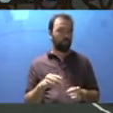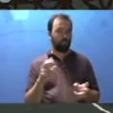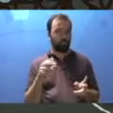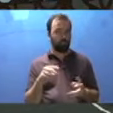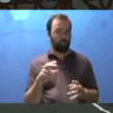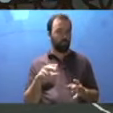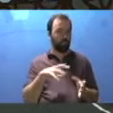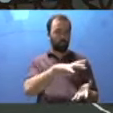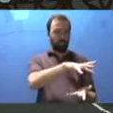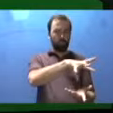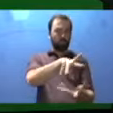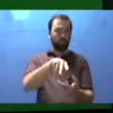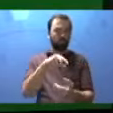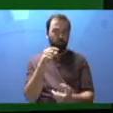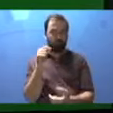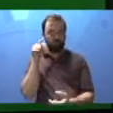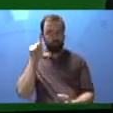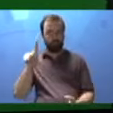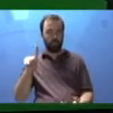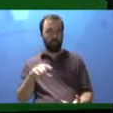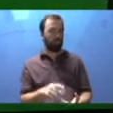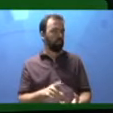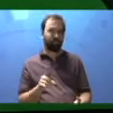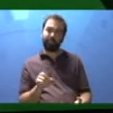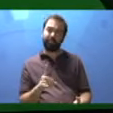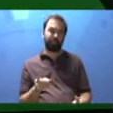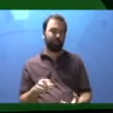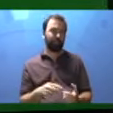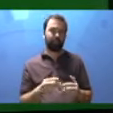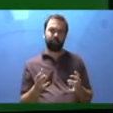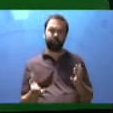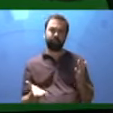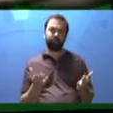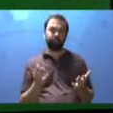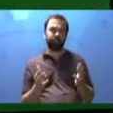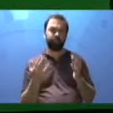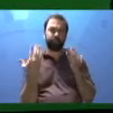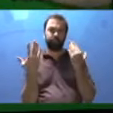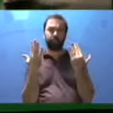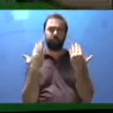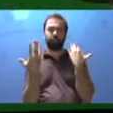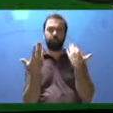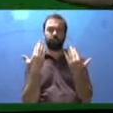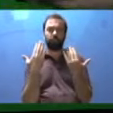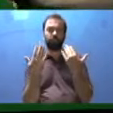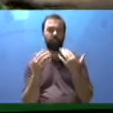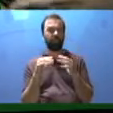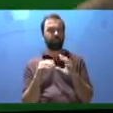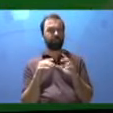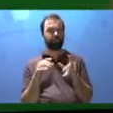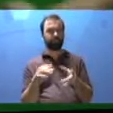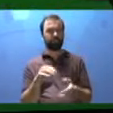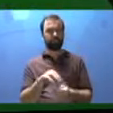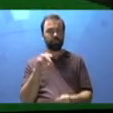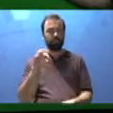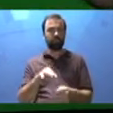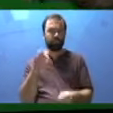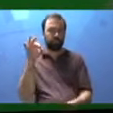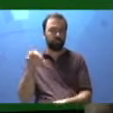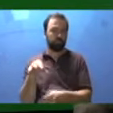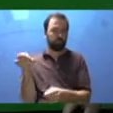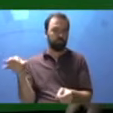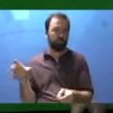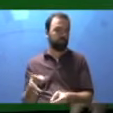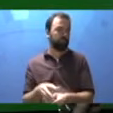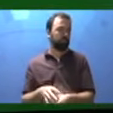que eu enxergo? Eu consigo ver todos os elementos? E eu comparo os tamanhos dele? Como fica? Não parece ser tudo do